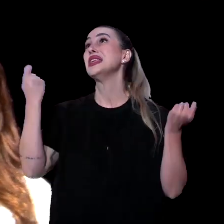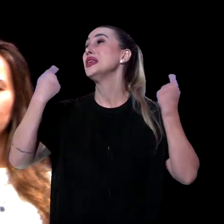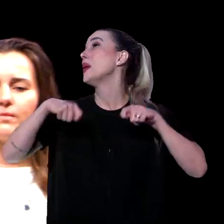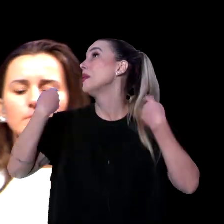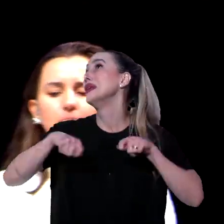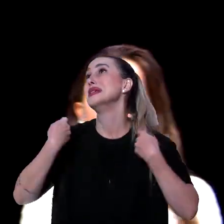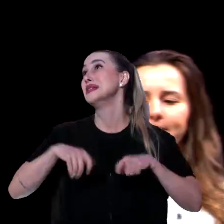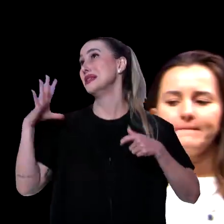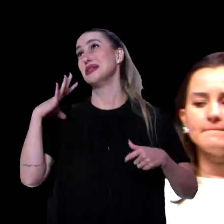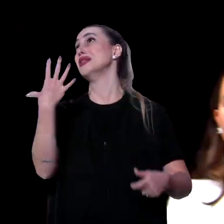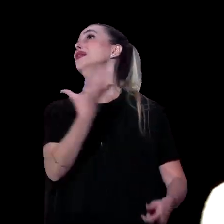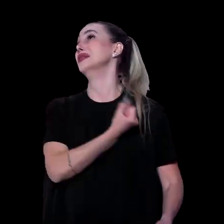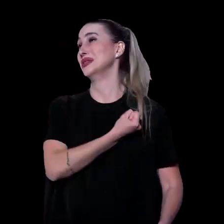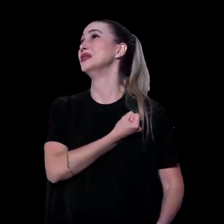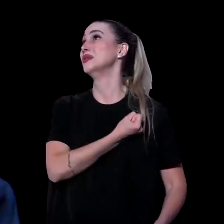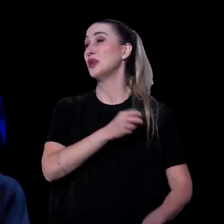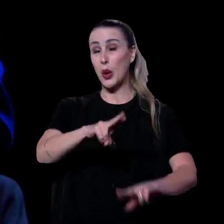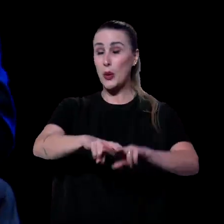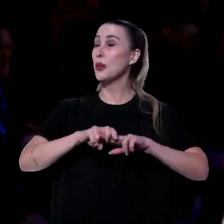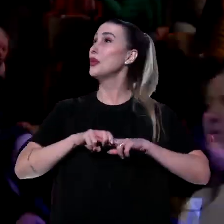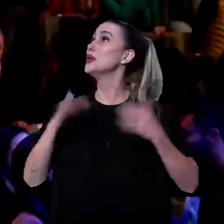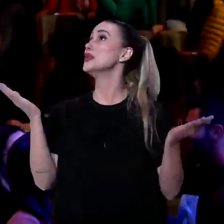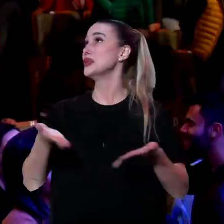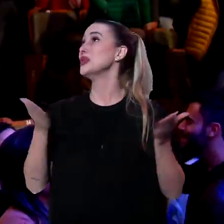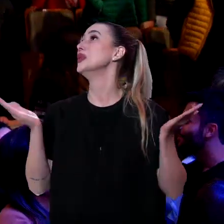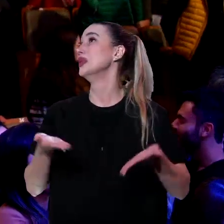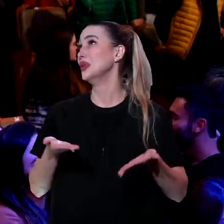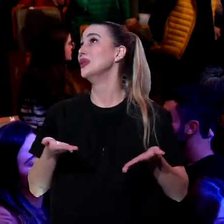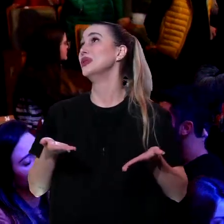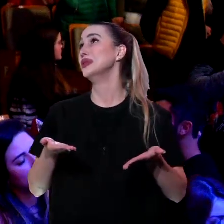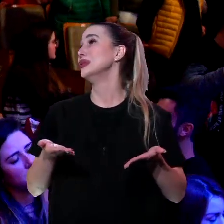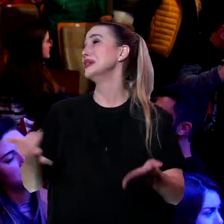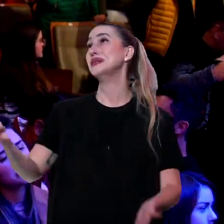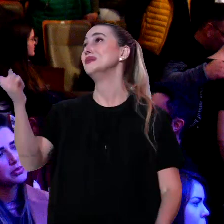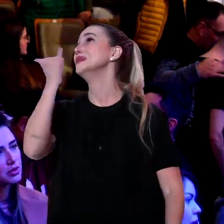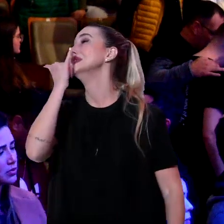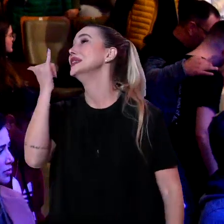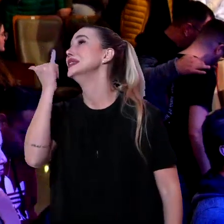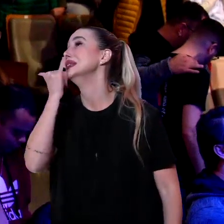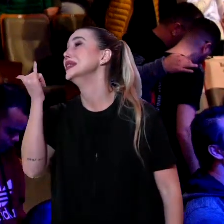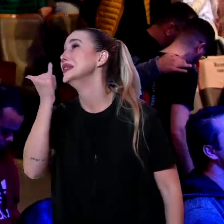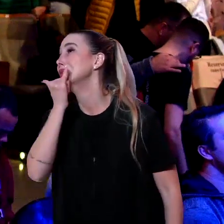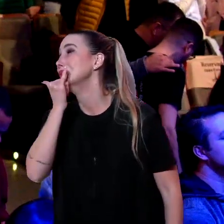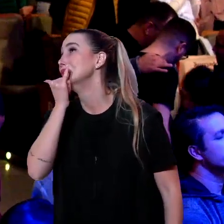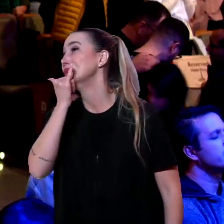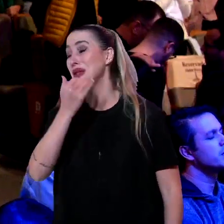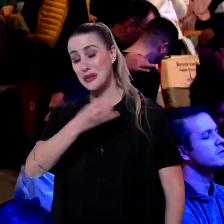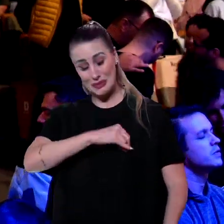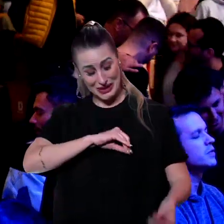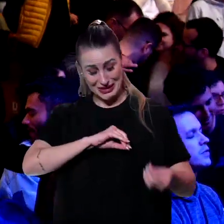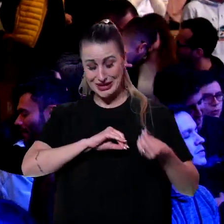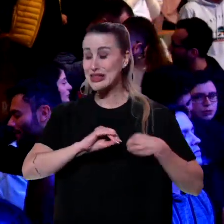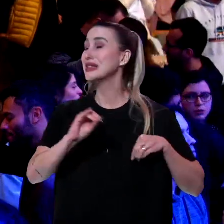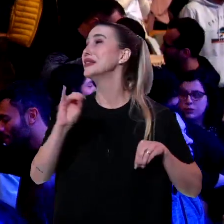salvação. Por isso hoje. Me perdoa. Pelos meus pecados.